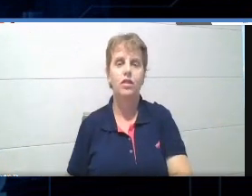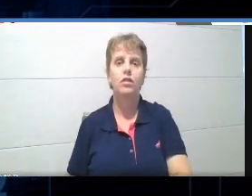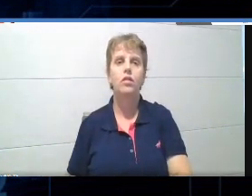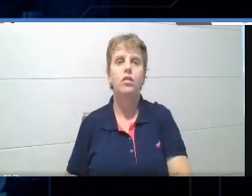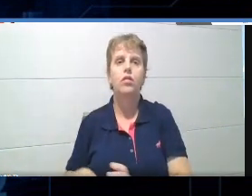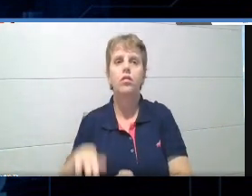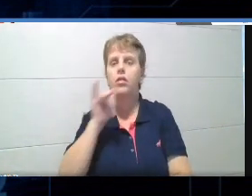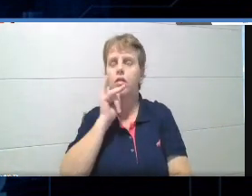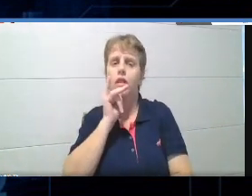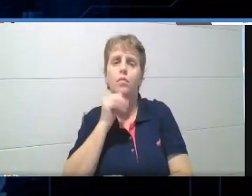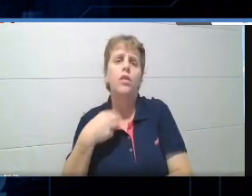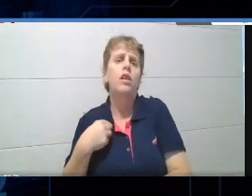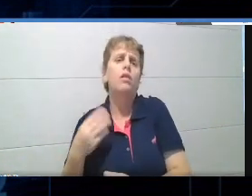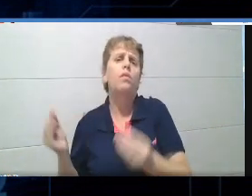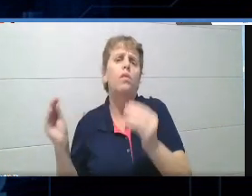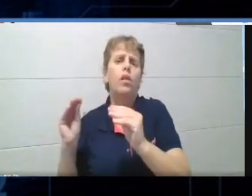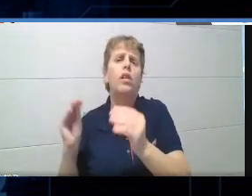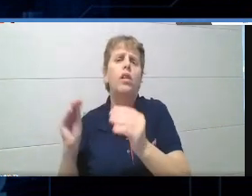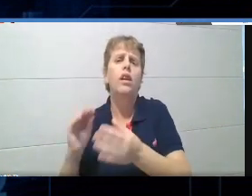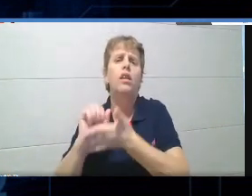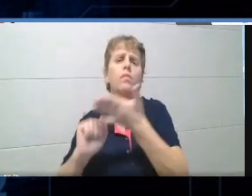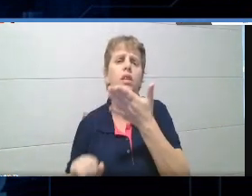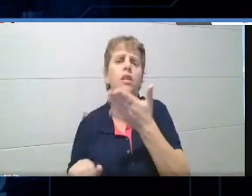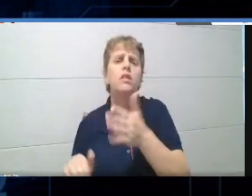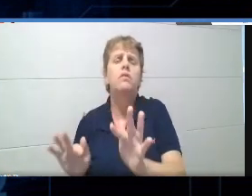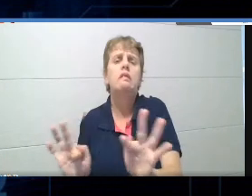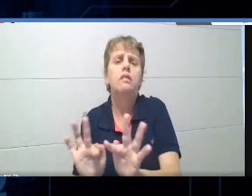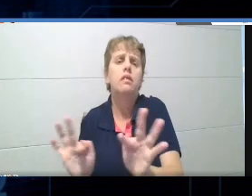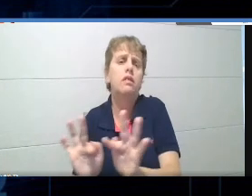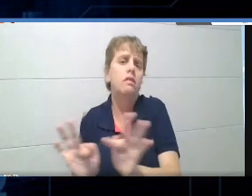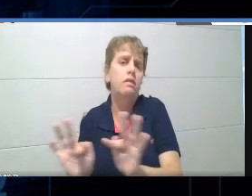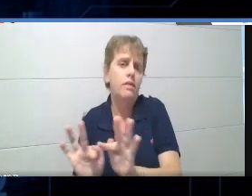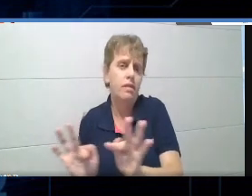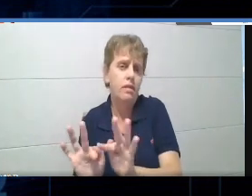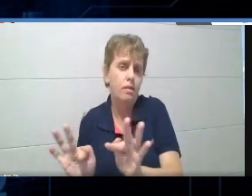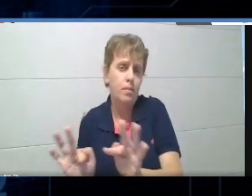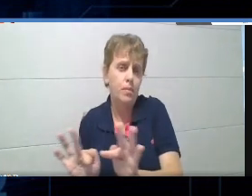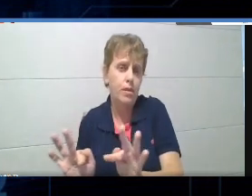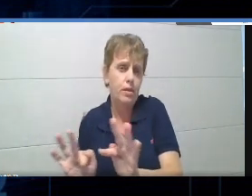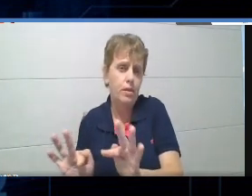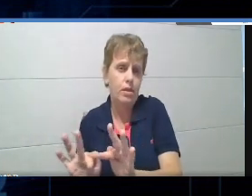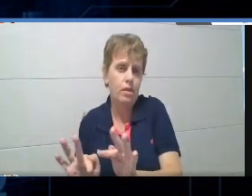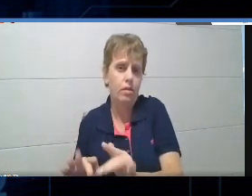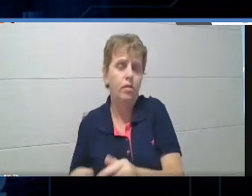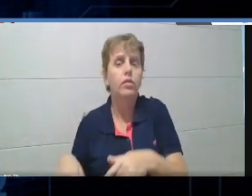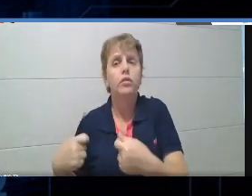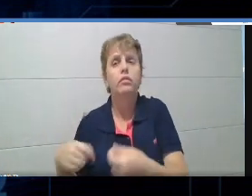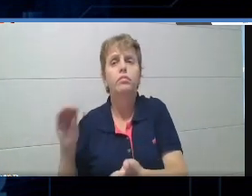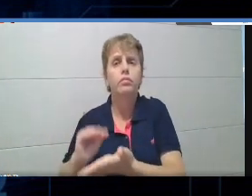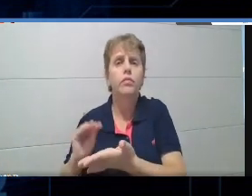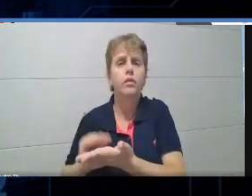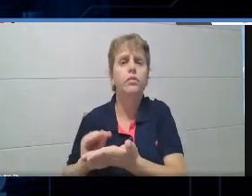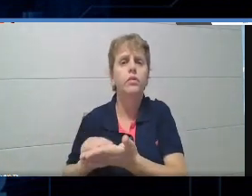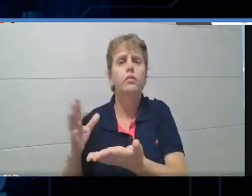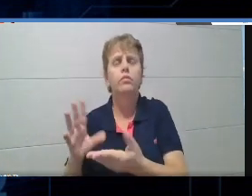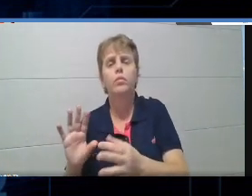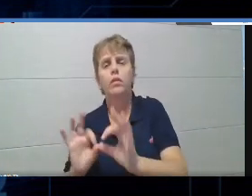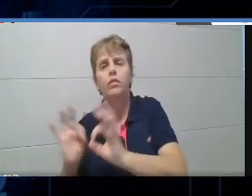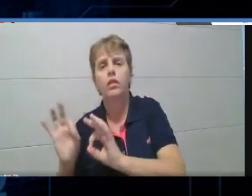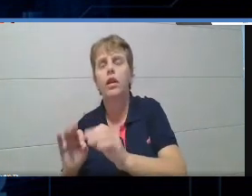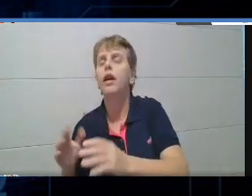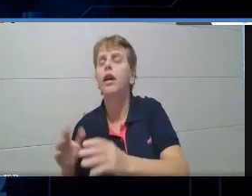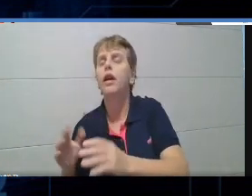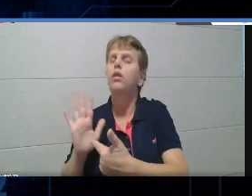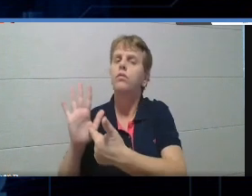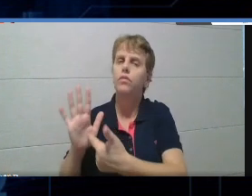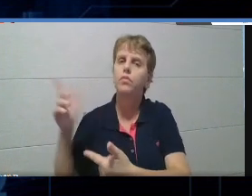simplória, foi uma atividade que não atingiu um patamar um pouquinho mais elaborado, então eu trouxe para vocês aqui um desafio,